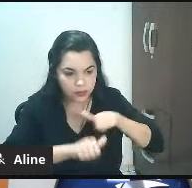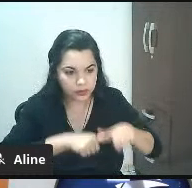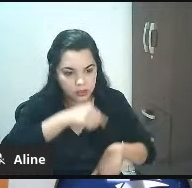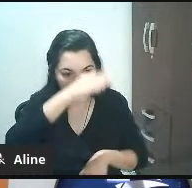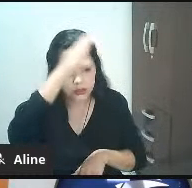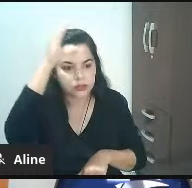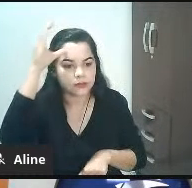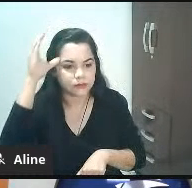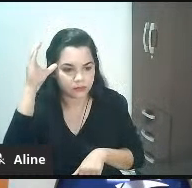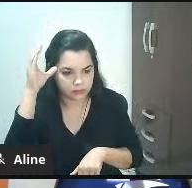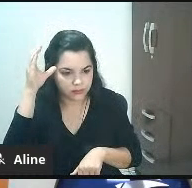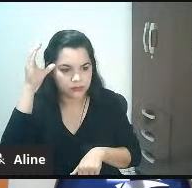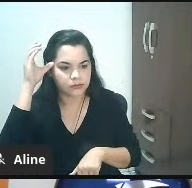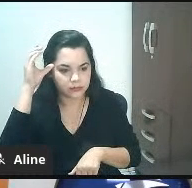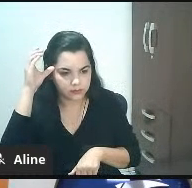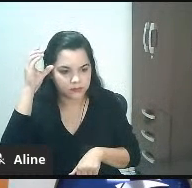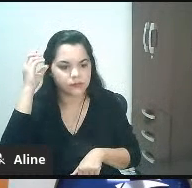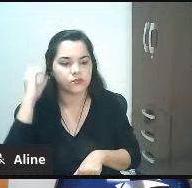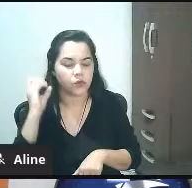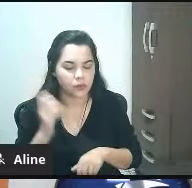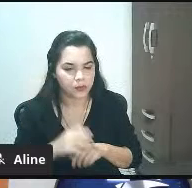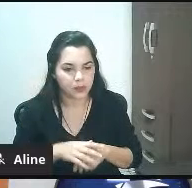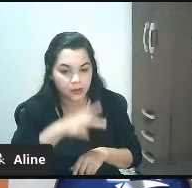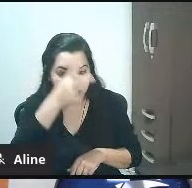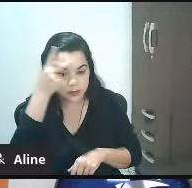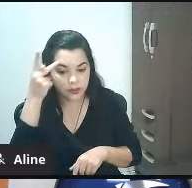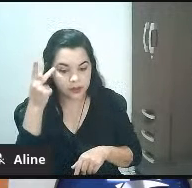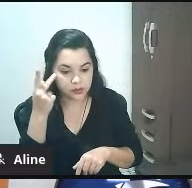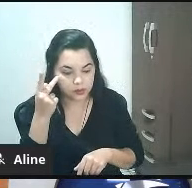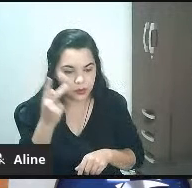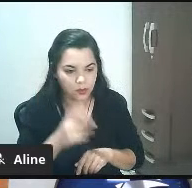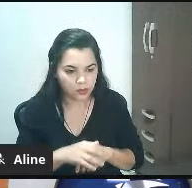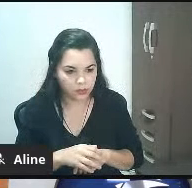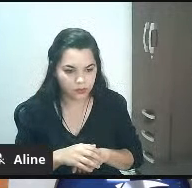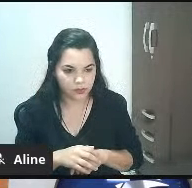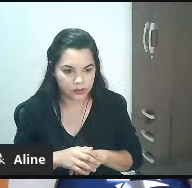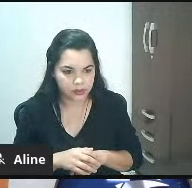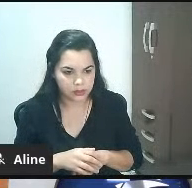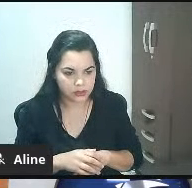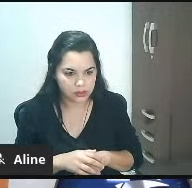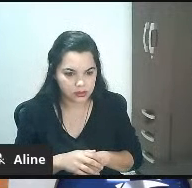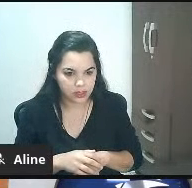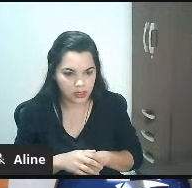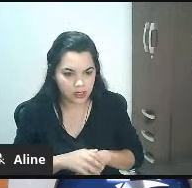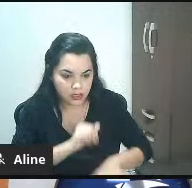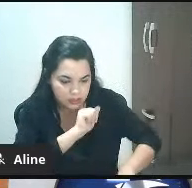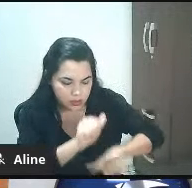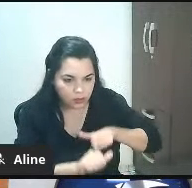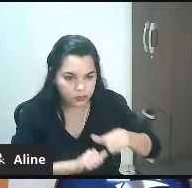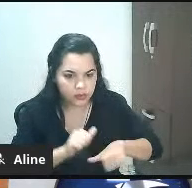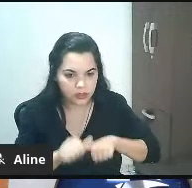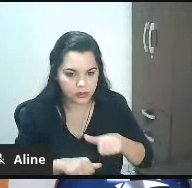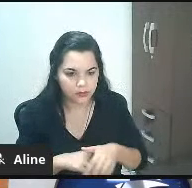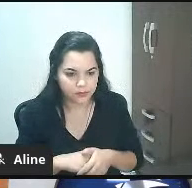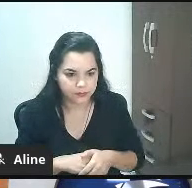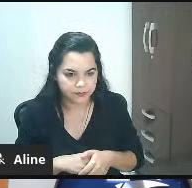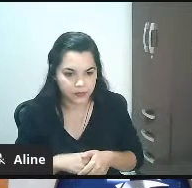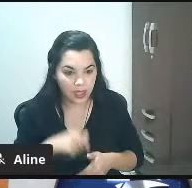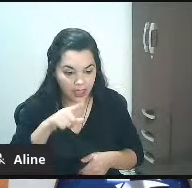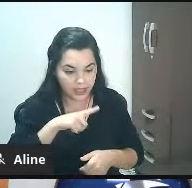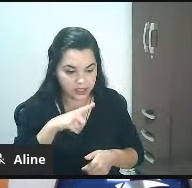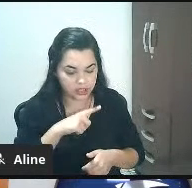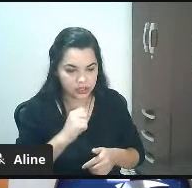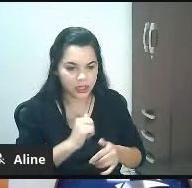comportando de maneira muito diferente na jornada de compra aí ele tem na extrema esquerda o online na extrema direita o